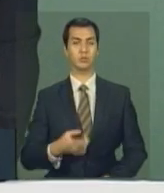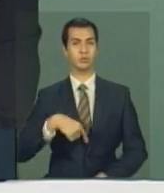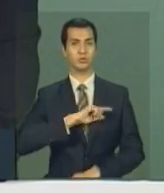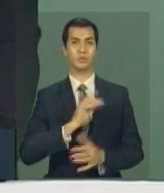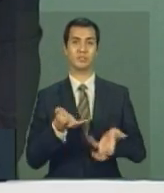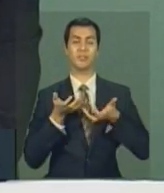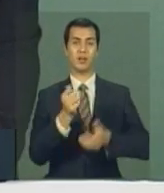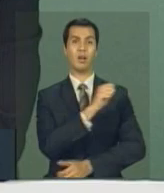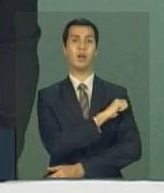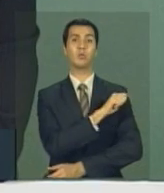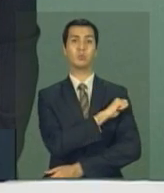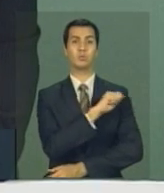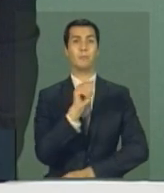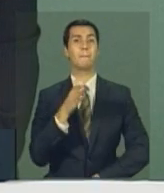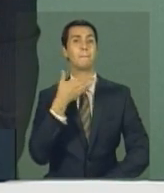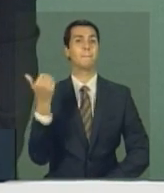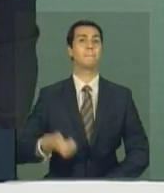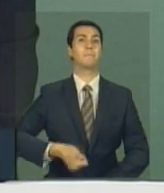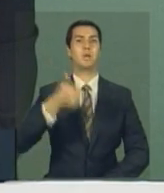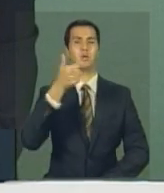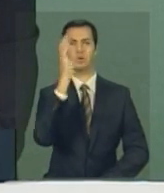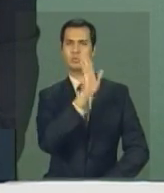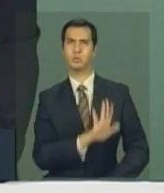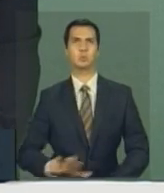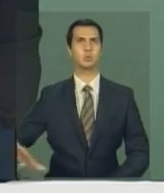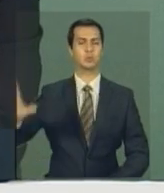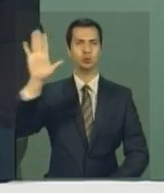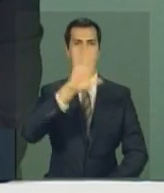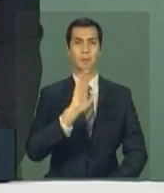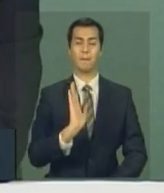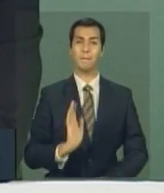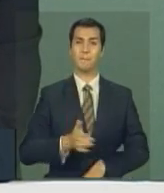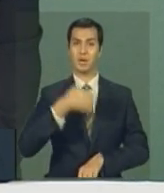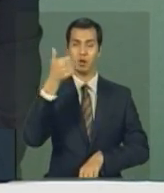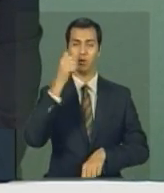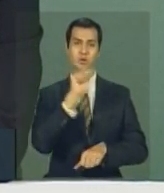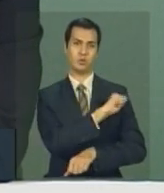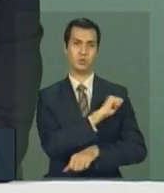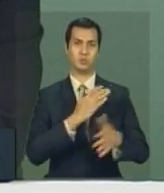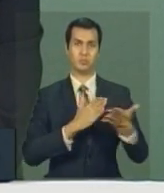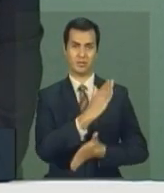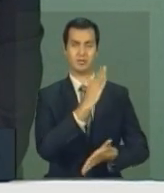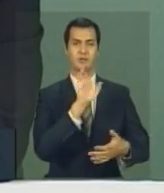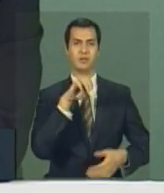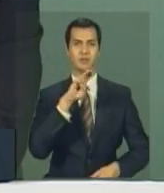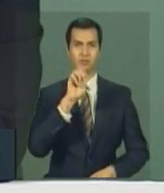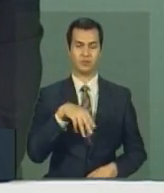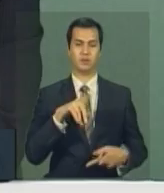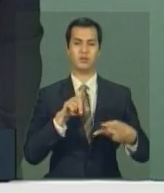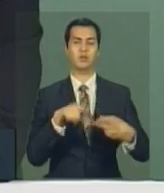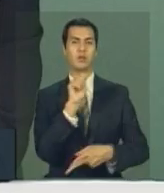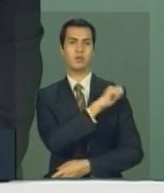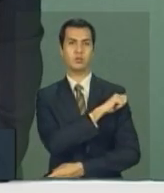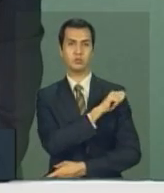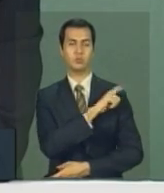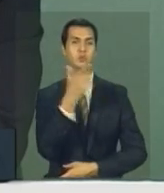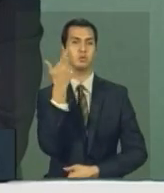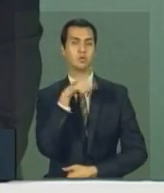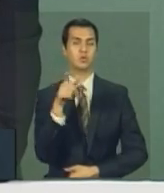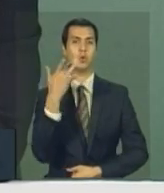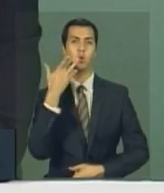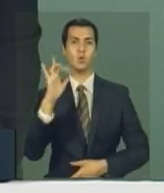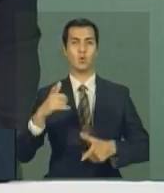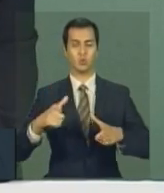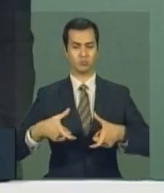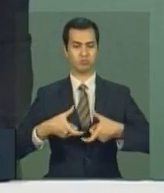os melhores estudantes do Brasil, os melhores alunos que passaram no Enem, os alunos que estão recebendo medalha de ouro na Olimpíada, que a gente só